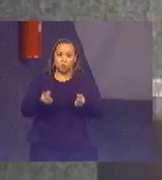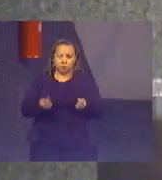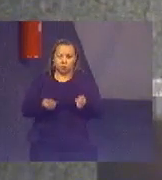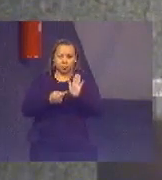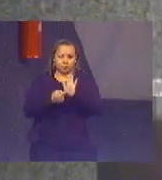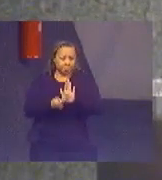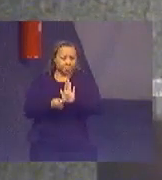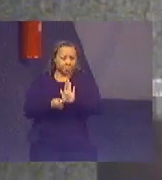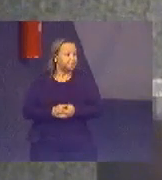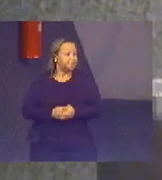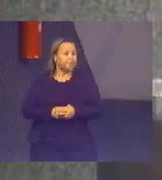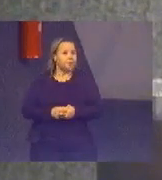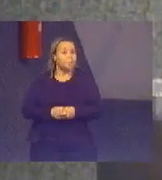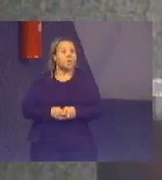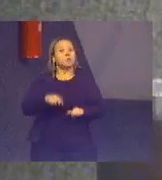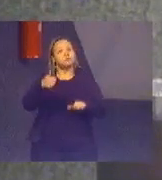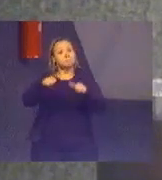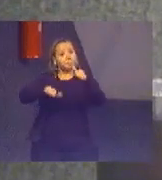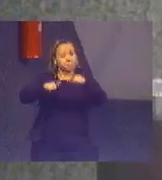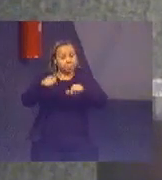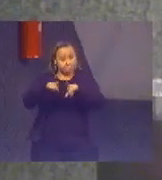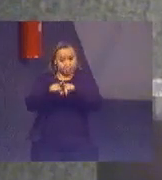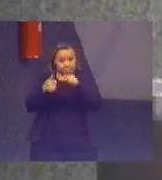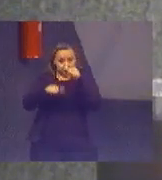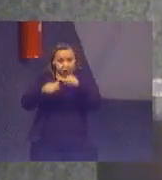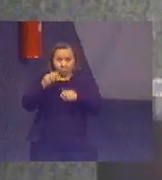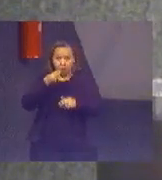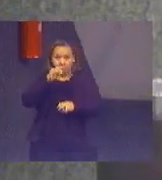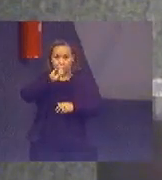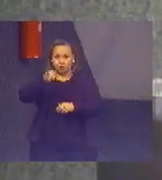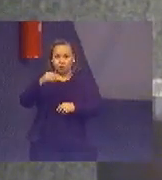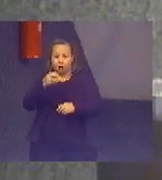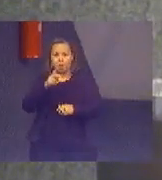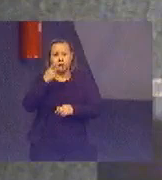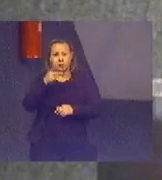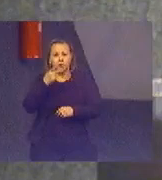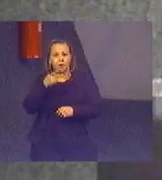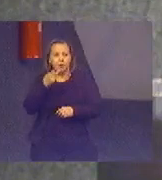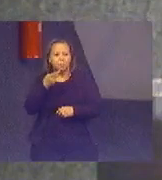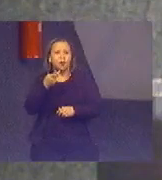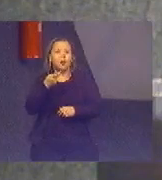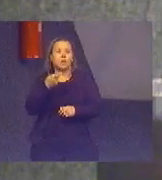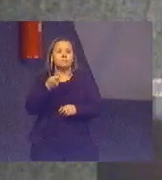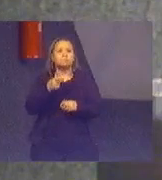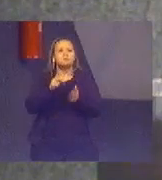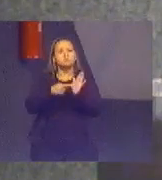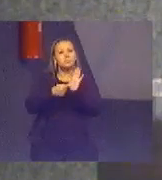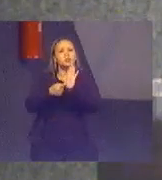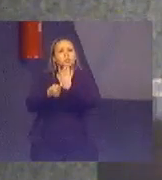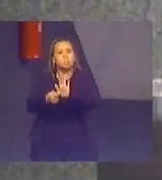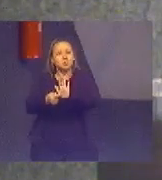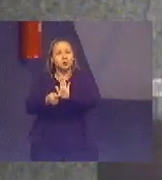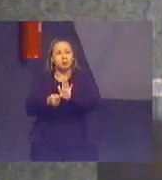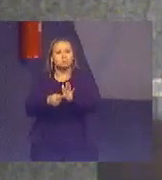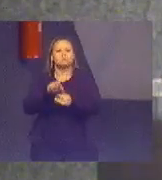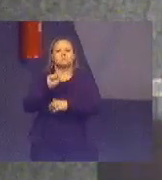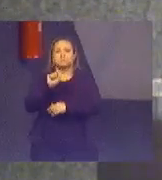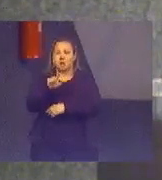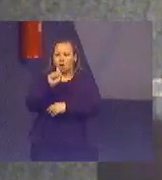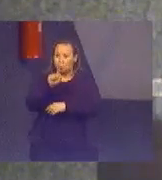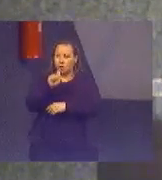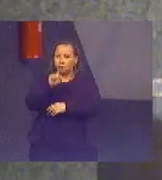Além disso, avaliar a oportunidade de fixar alíquotas por toxicidade e periculosidade. Foi uma